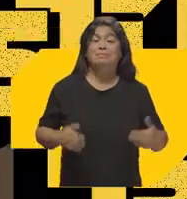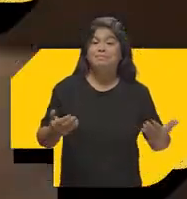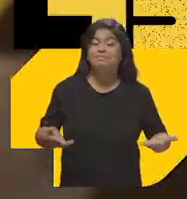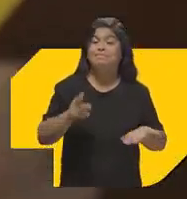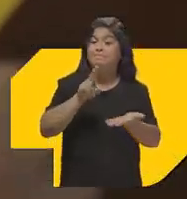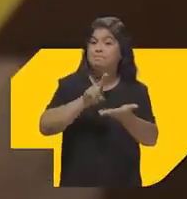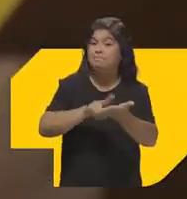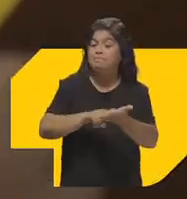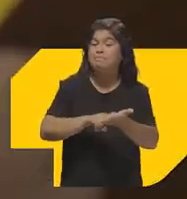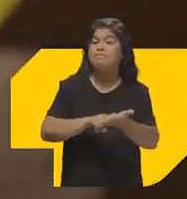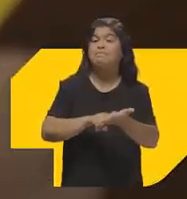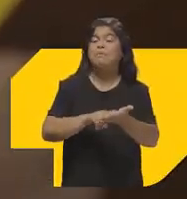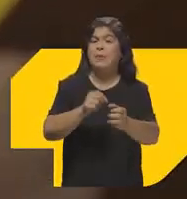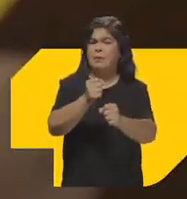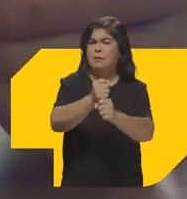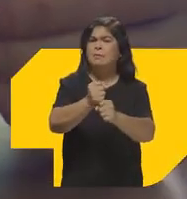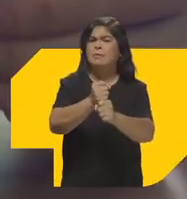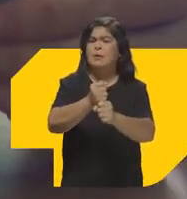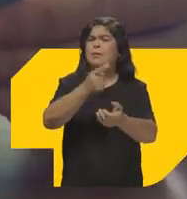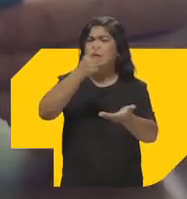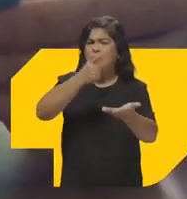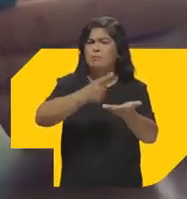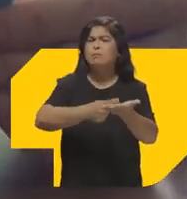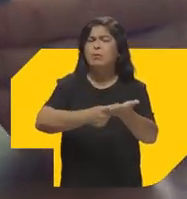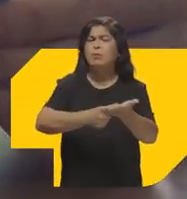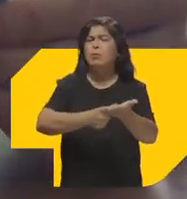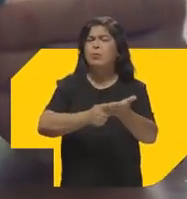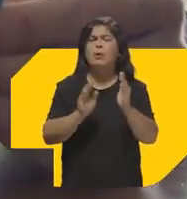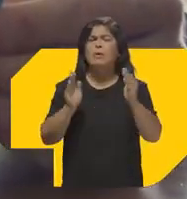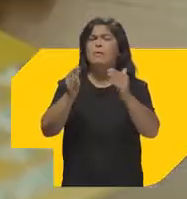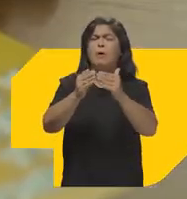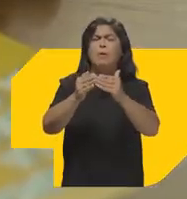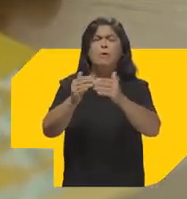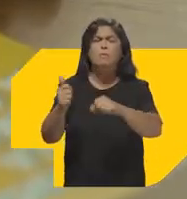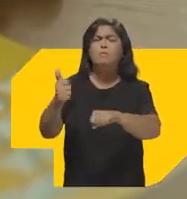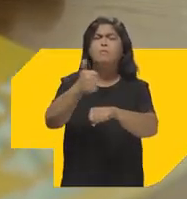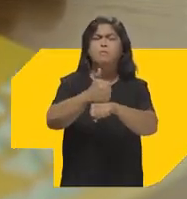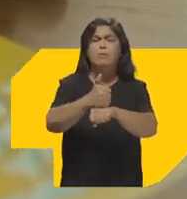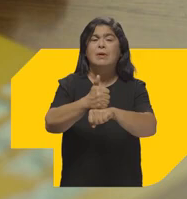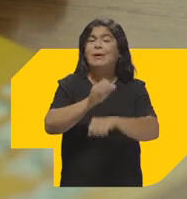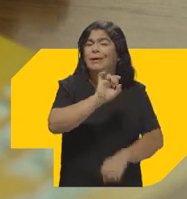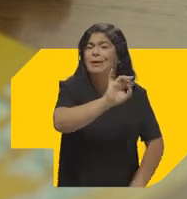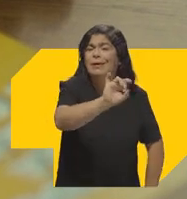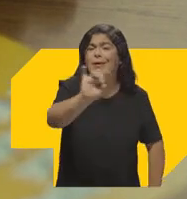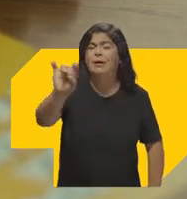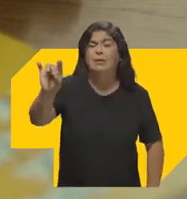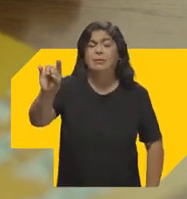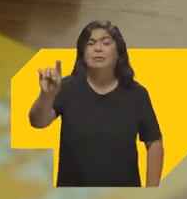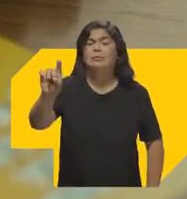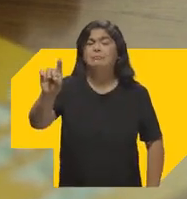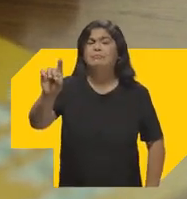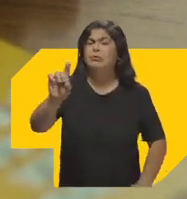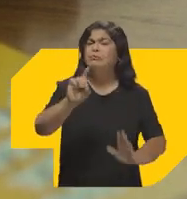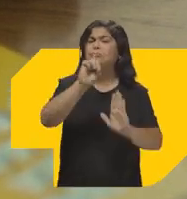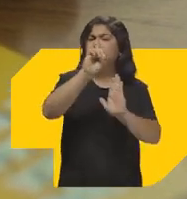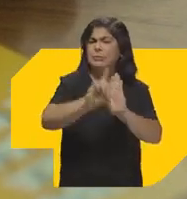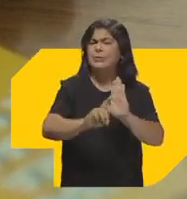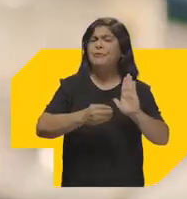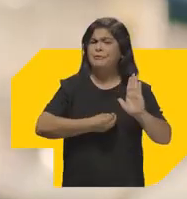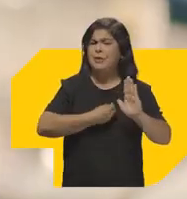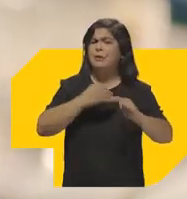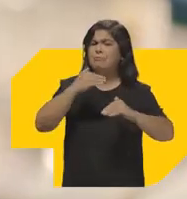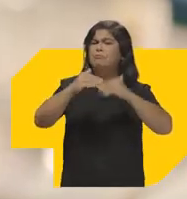Essa carta compromisso Estabelece a nossa principal meta Que é permitir que cada um tenha o direito De construir um projeto de vida